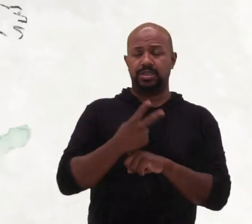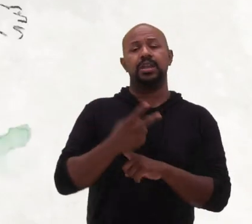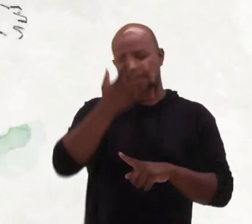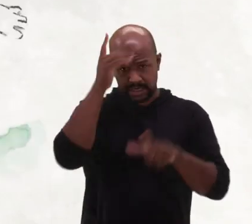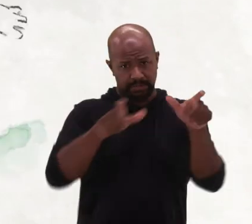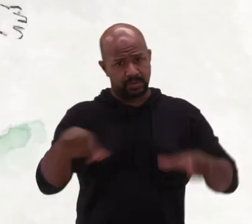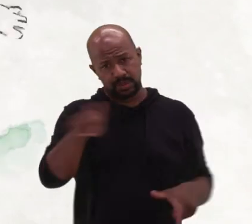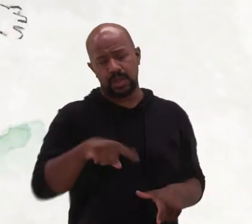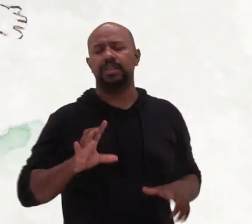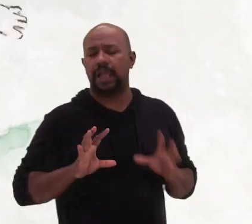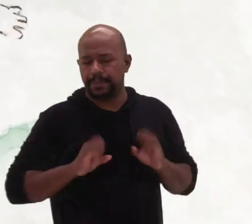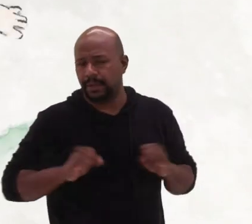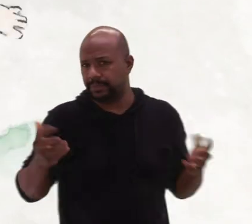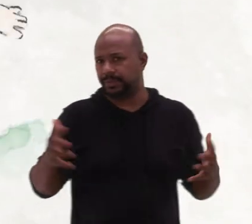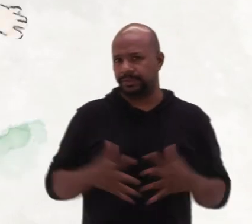das pessoas que nós amamos.